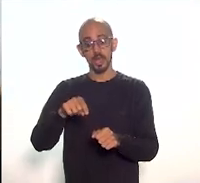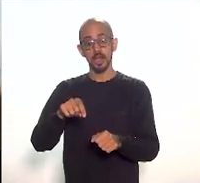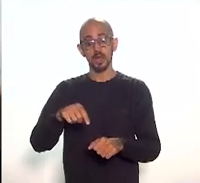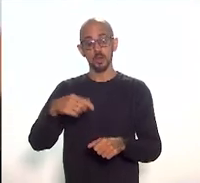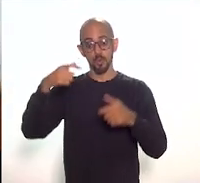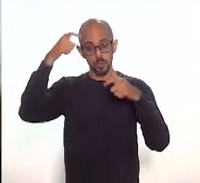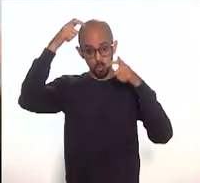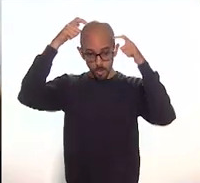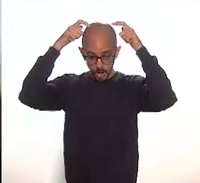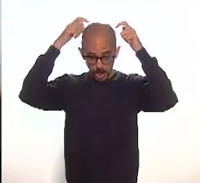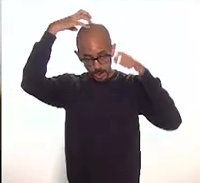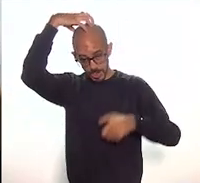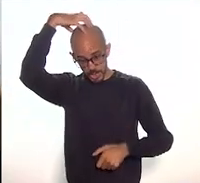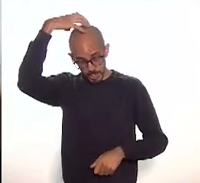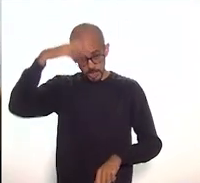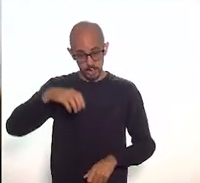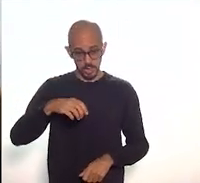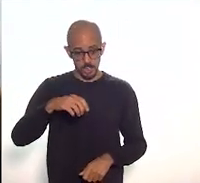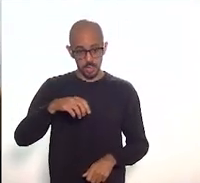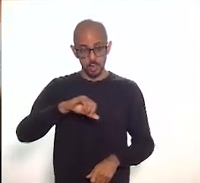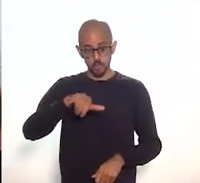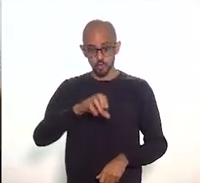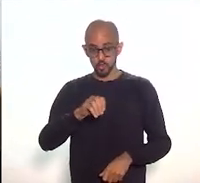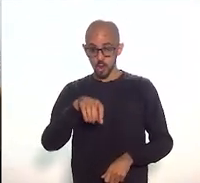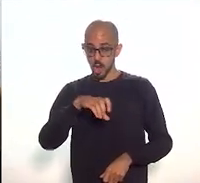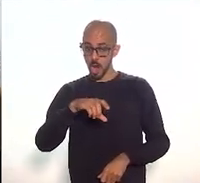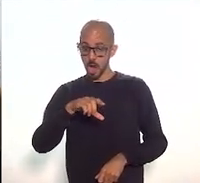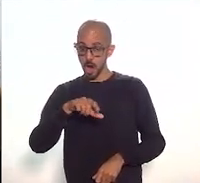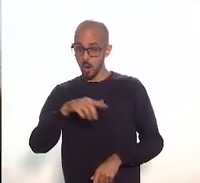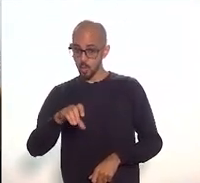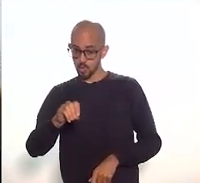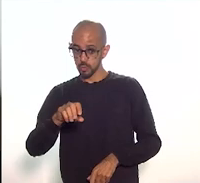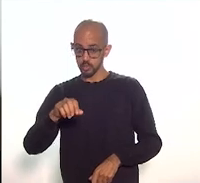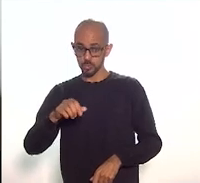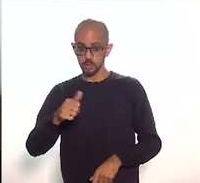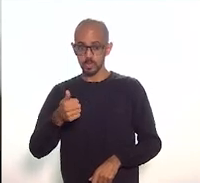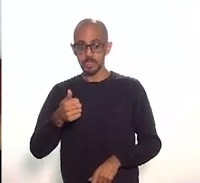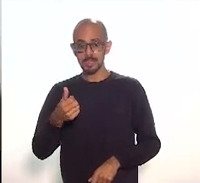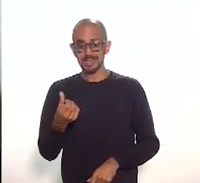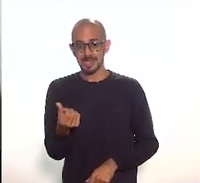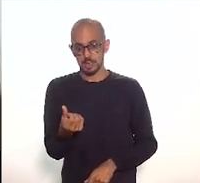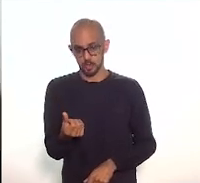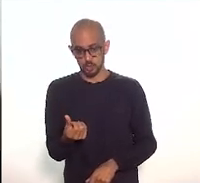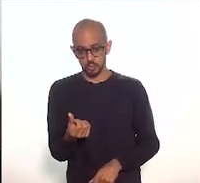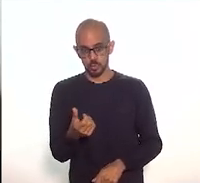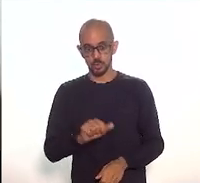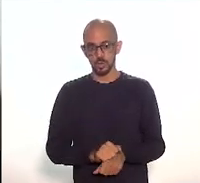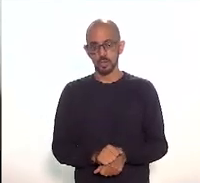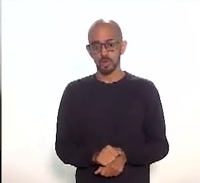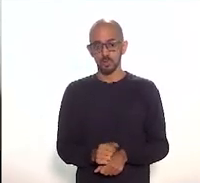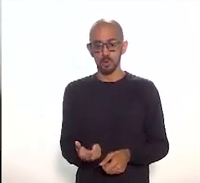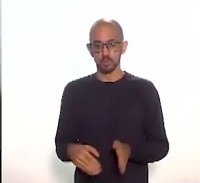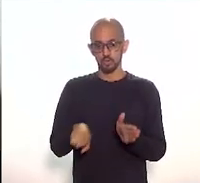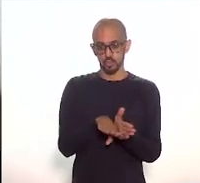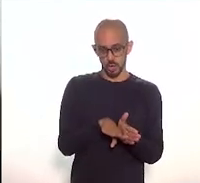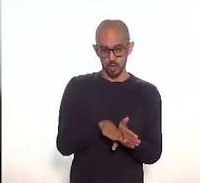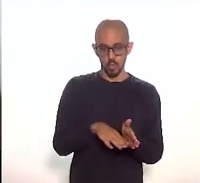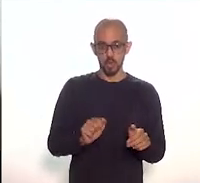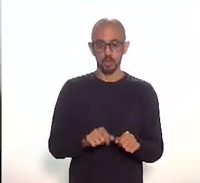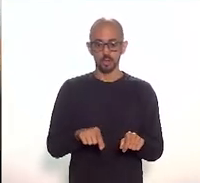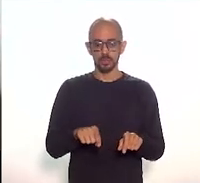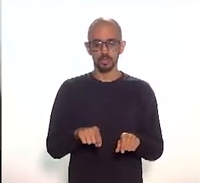o monumento tombado e que foi desentranhado do solo na época do prefeito